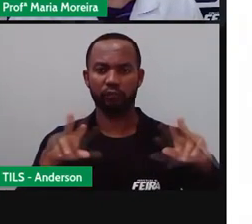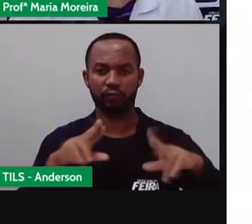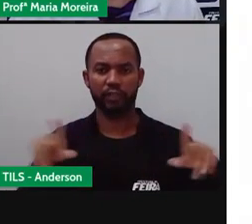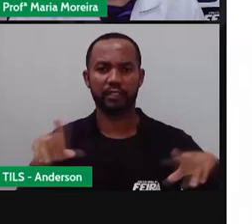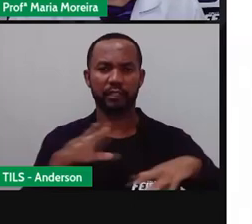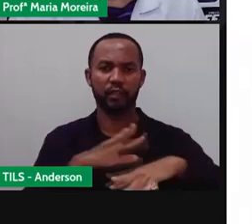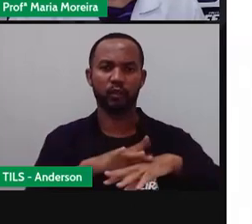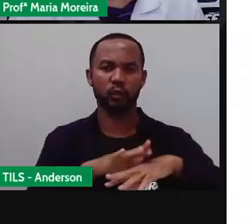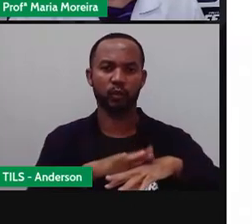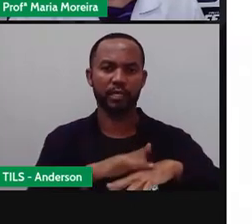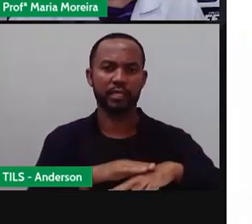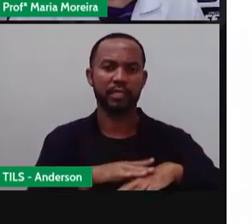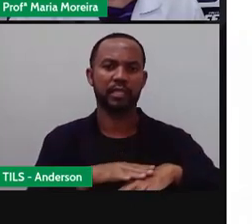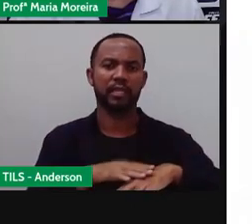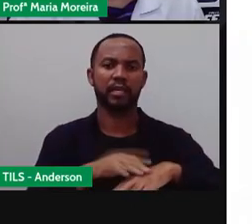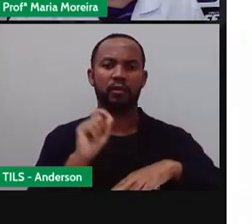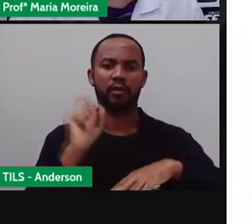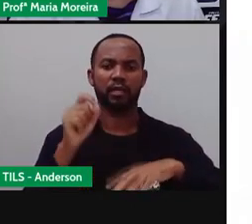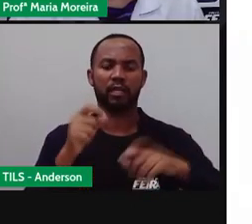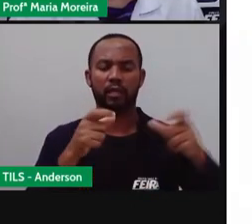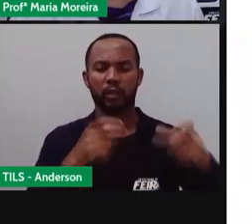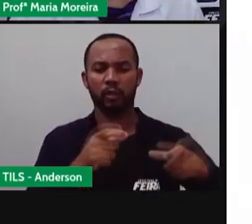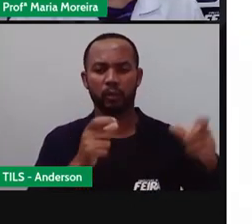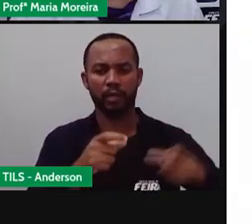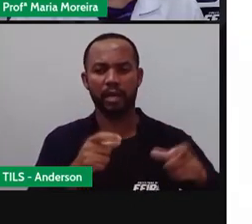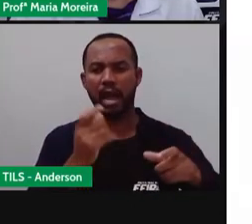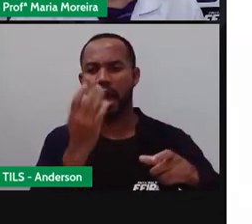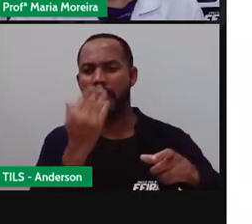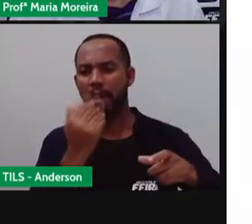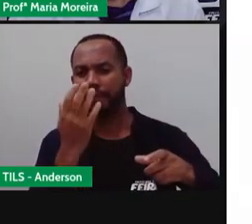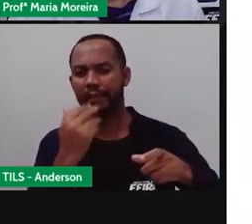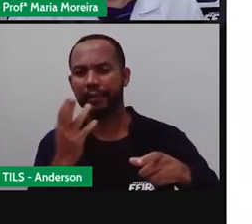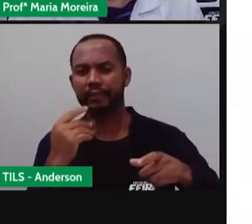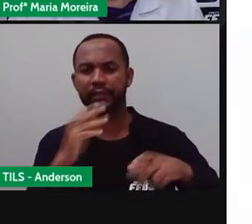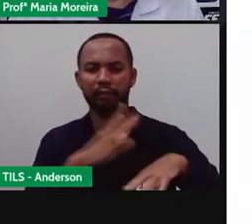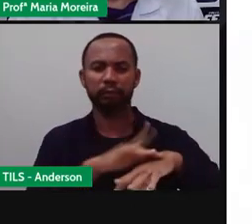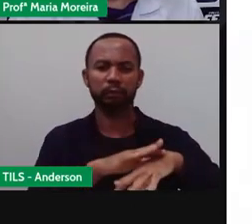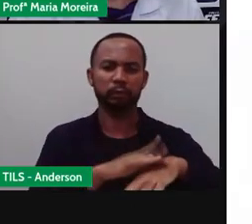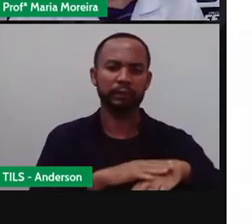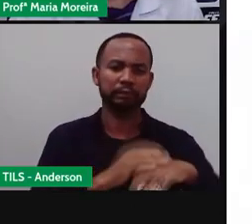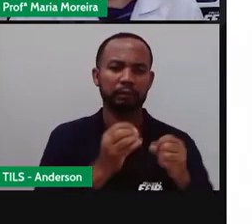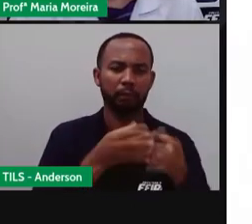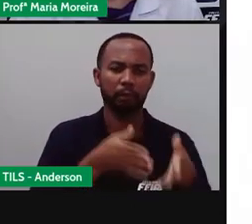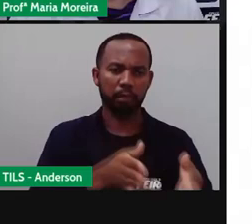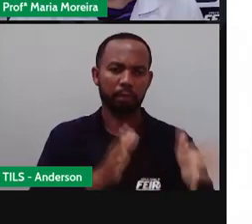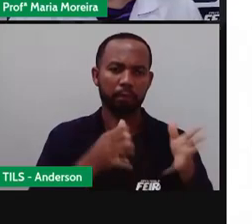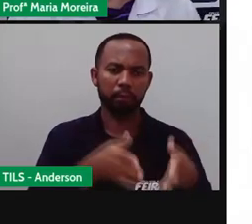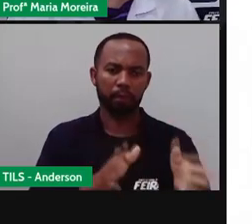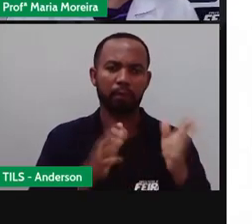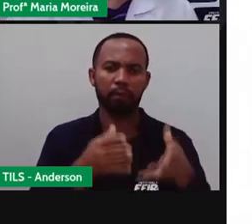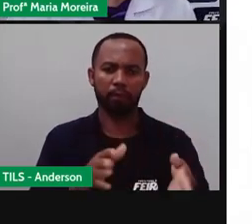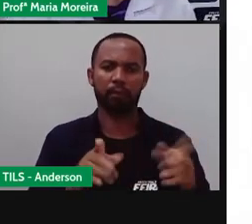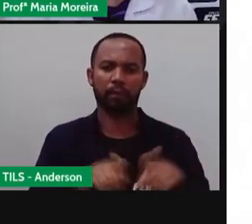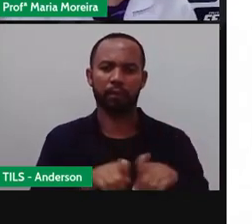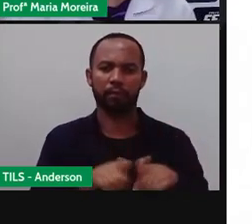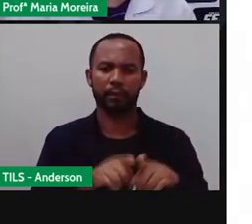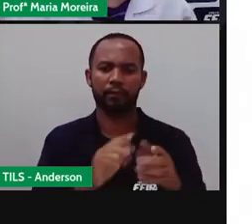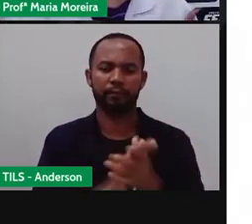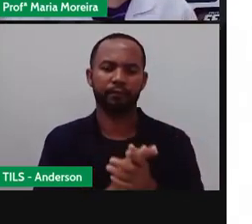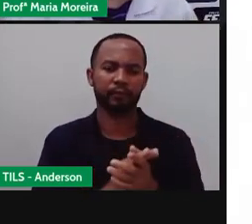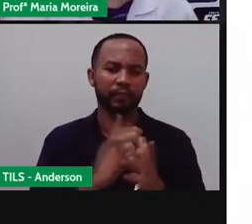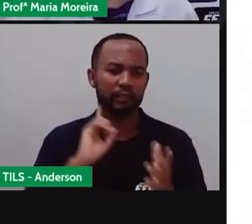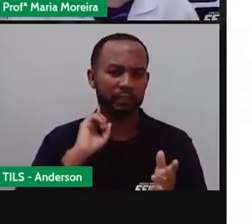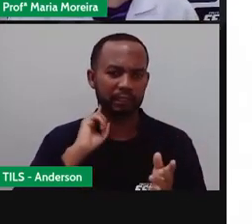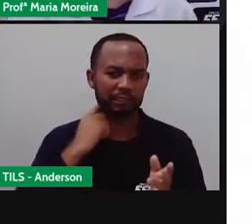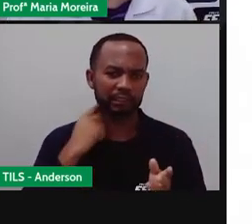lixo, né, como o local de alimentação, reprodução e abrigo. Olha só, o lixo,